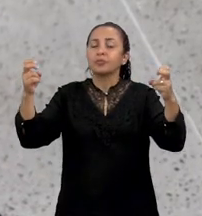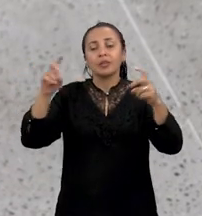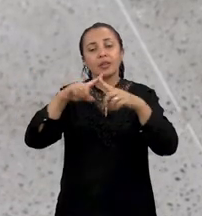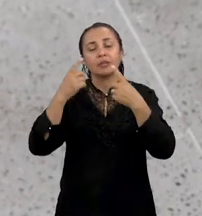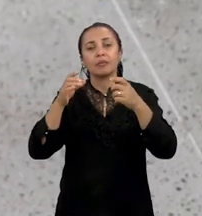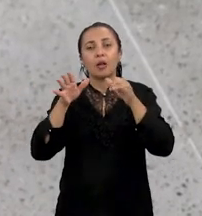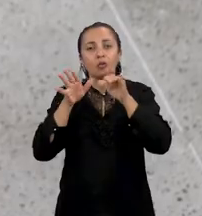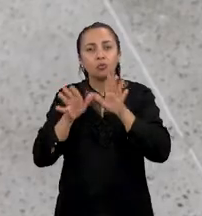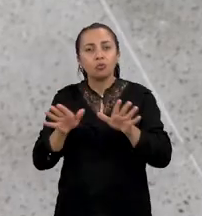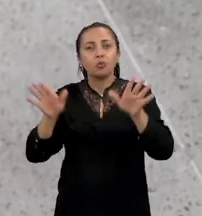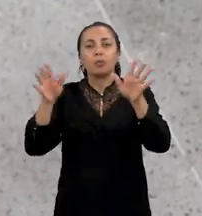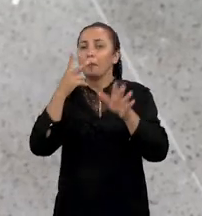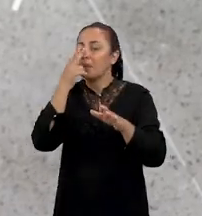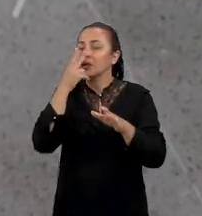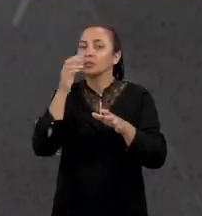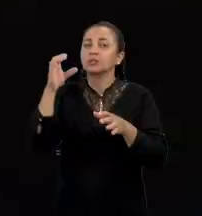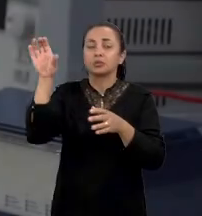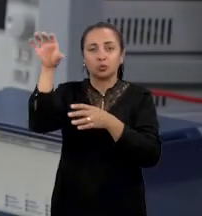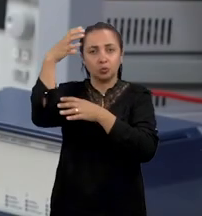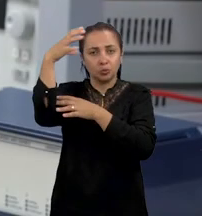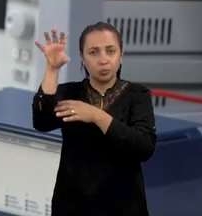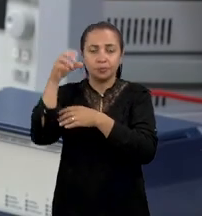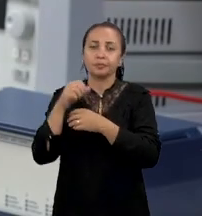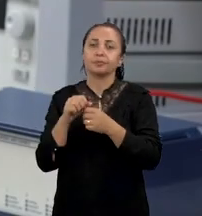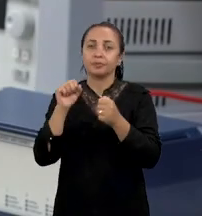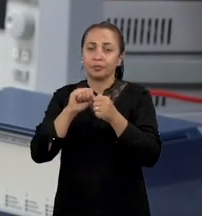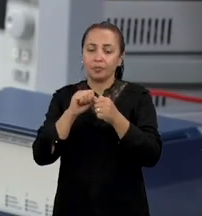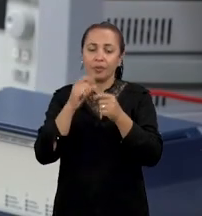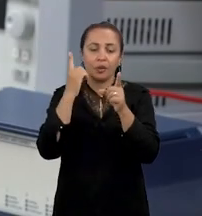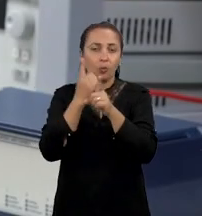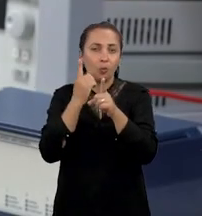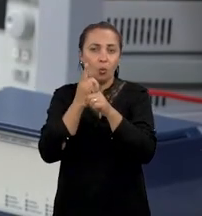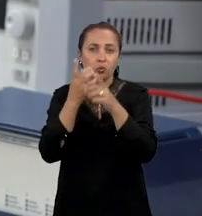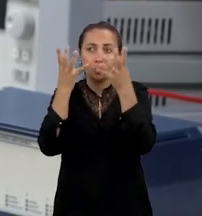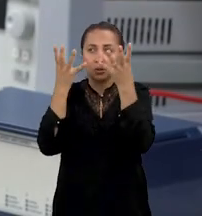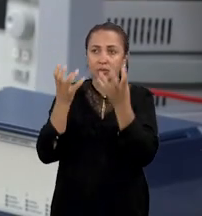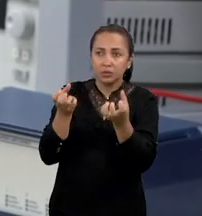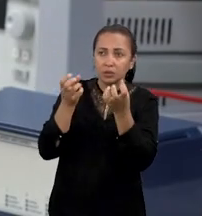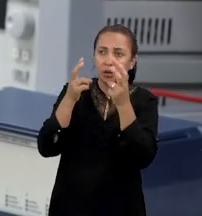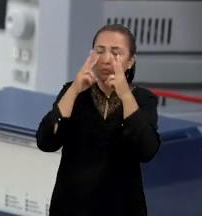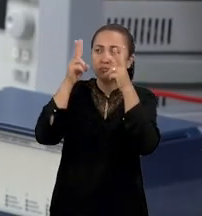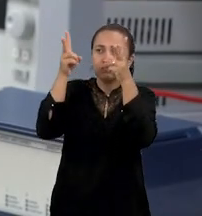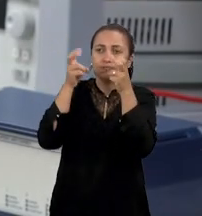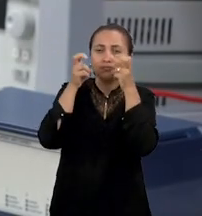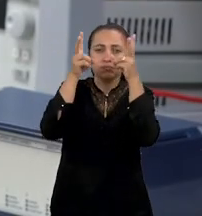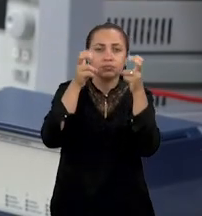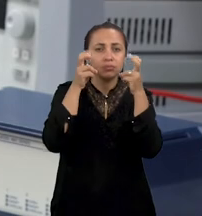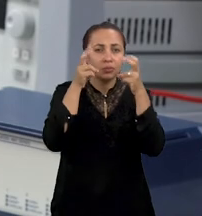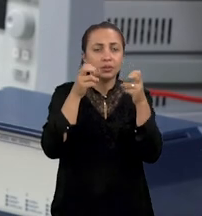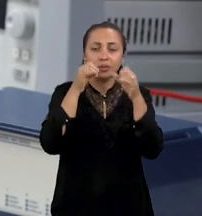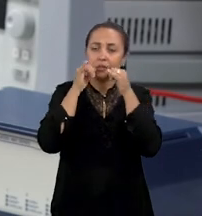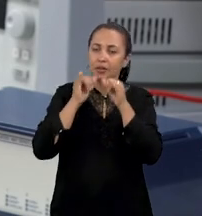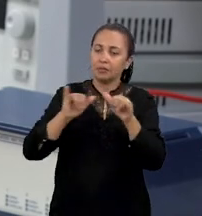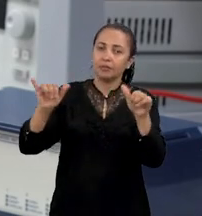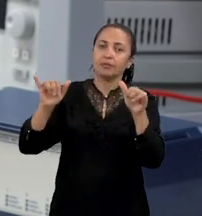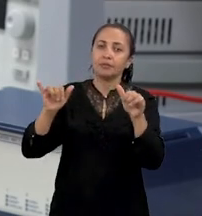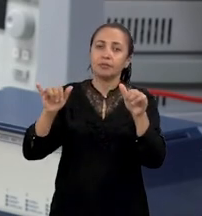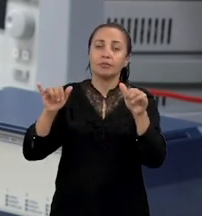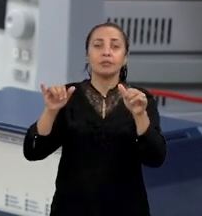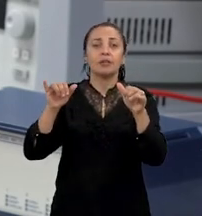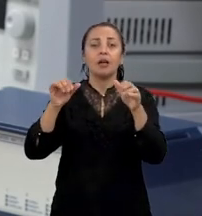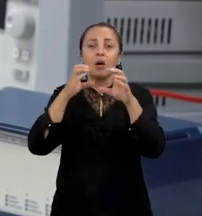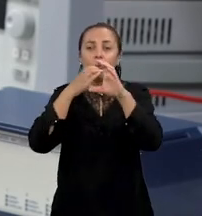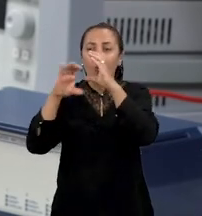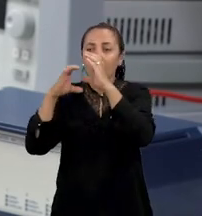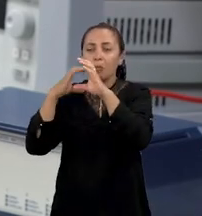mas em uma aeronave semelhante a essa. Feito a detecção, o drone envia uma comunicação